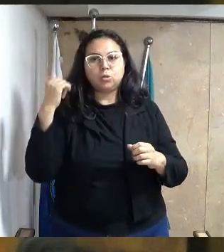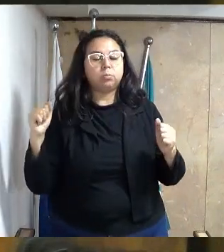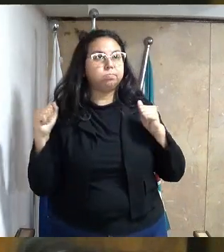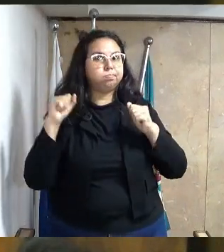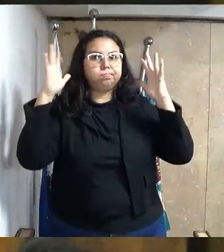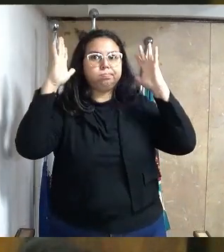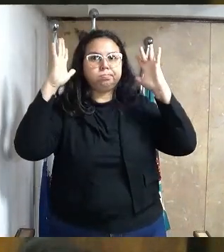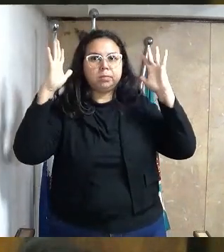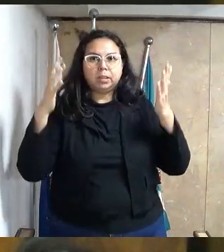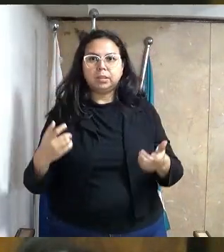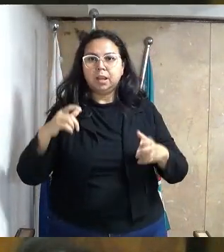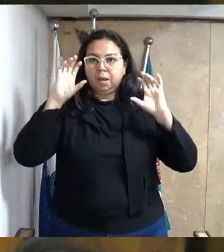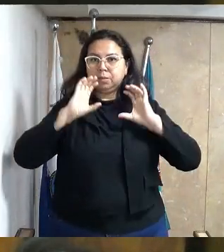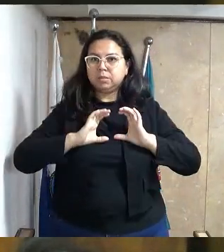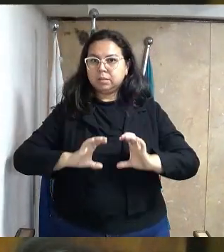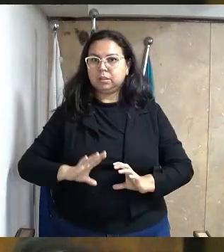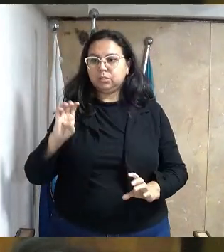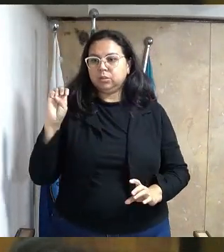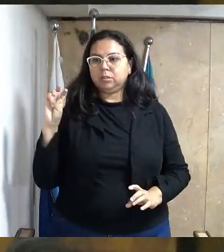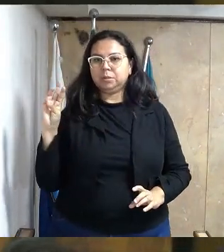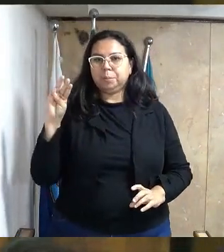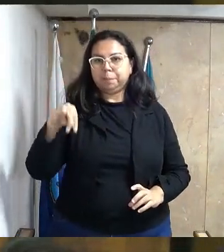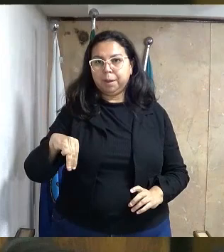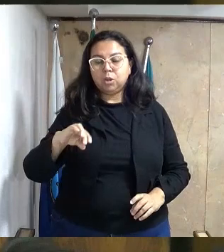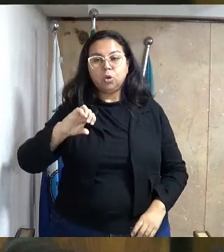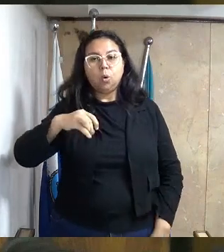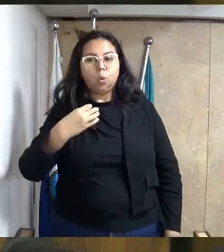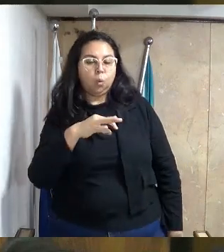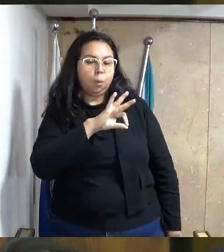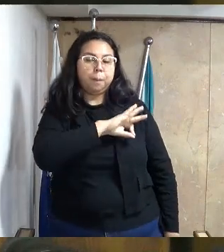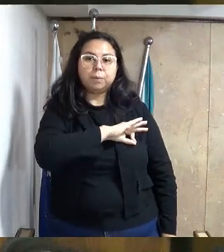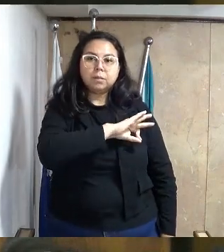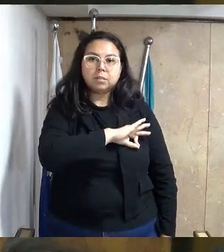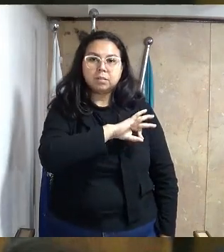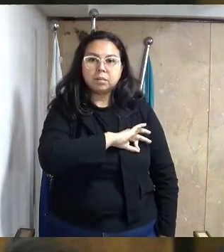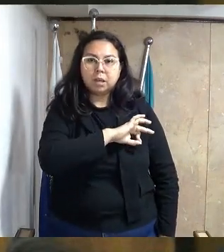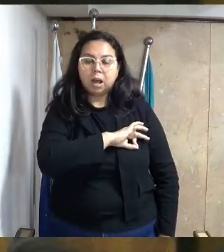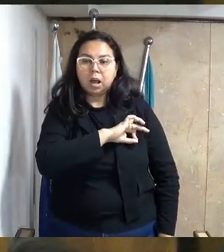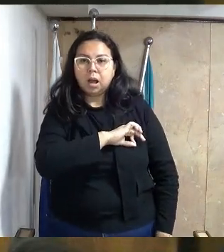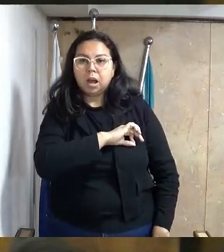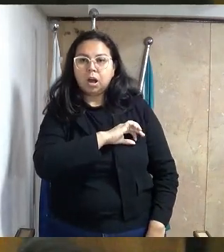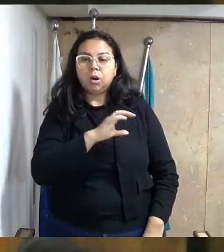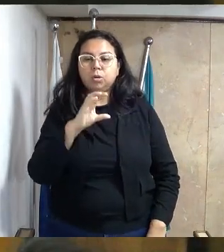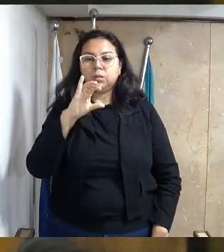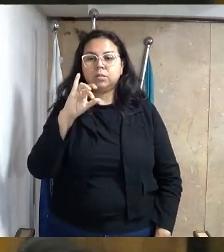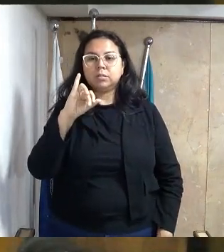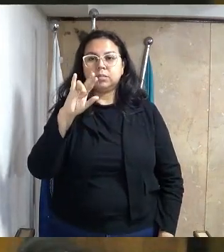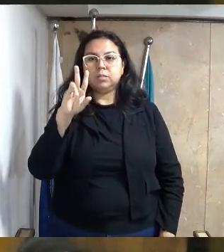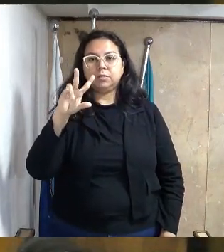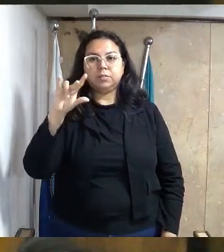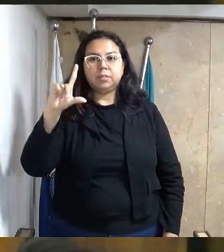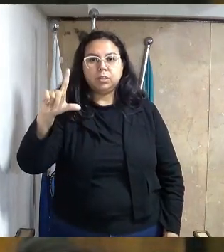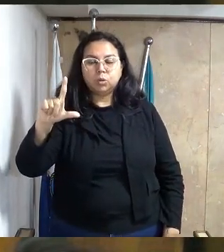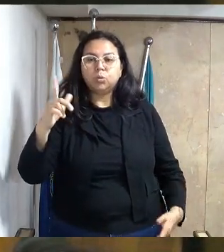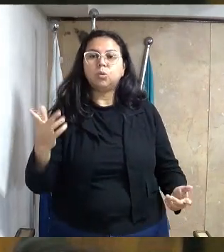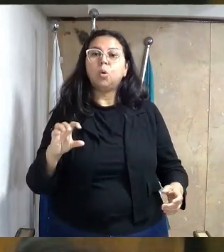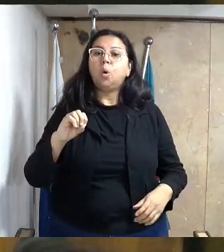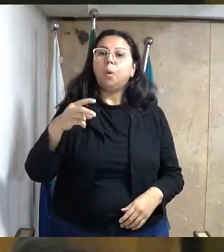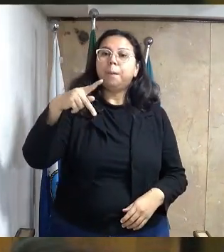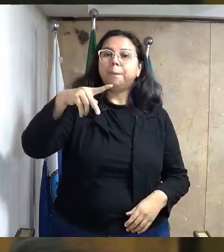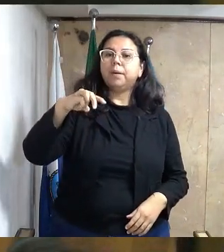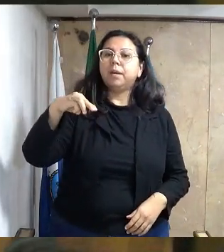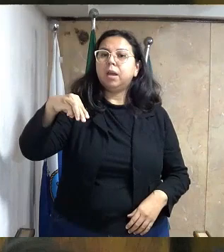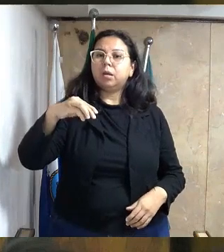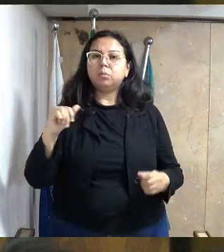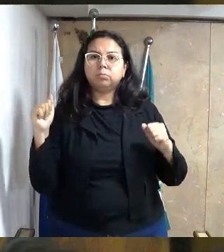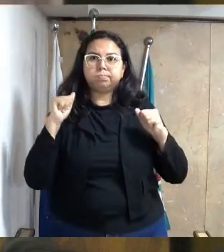cidadão de bem, vereador, ou o policial militar ou o policial civil. Mas está dada a resposta lá e fica o meu recado aqui